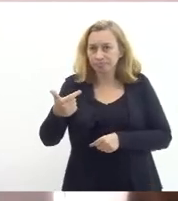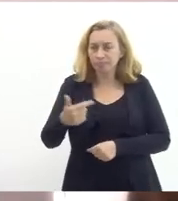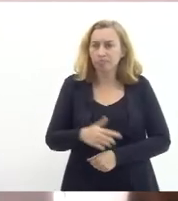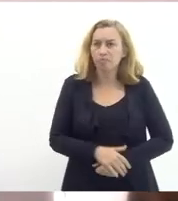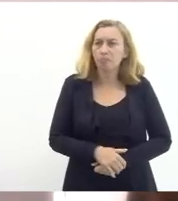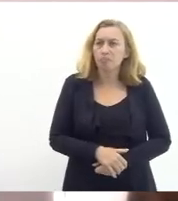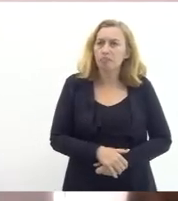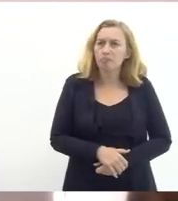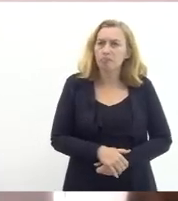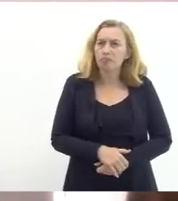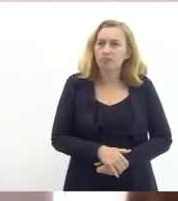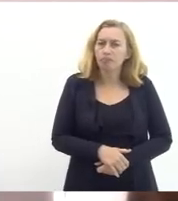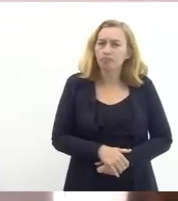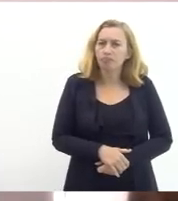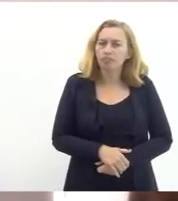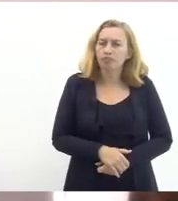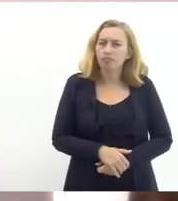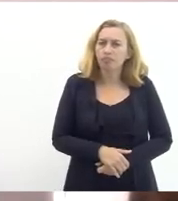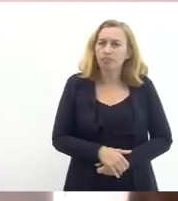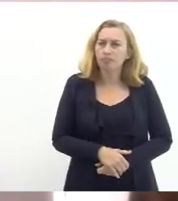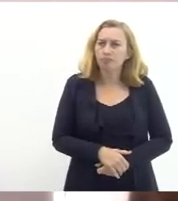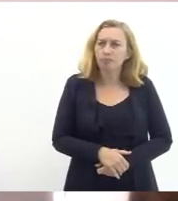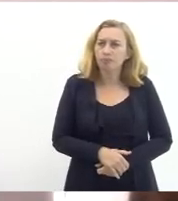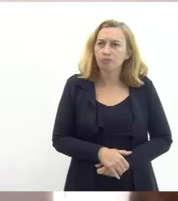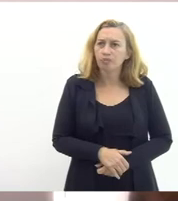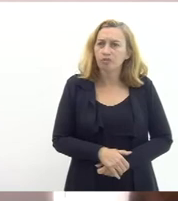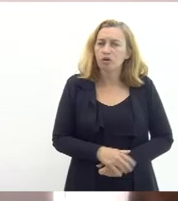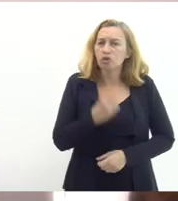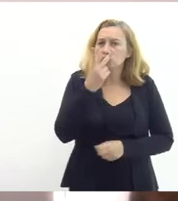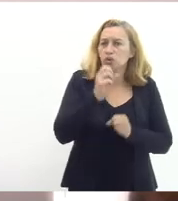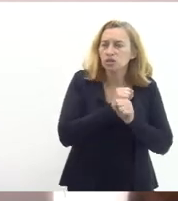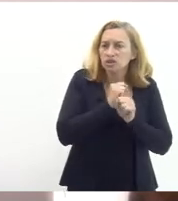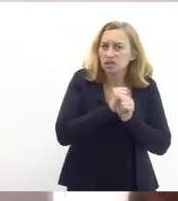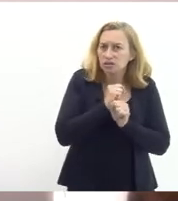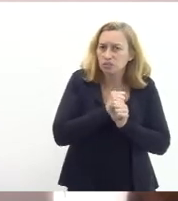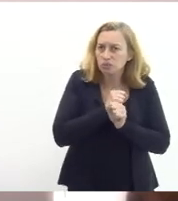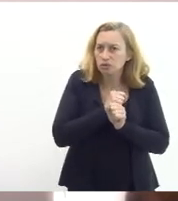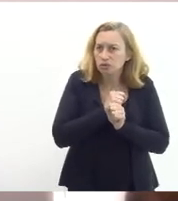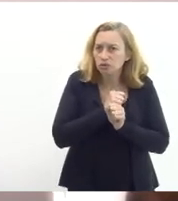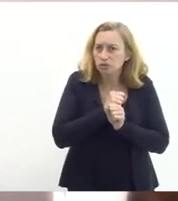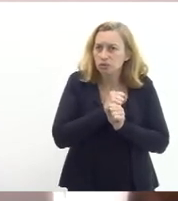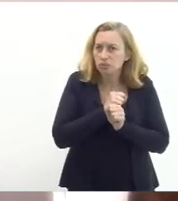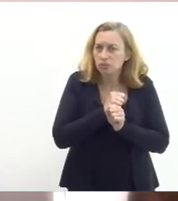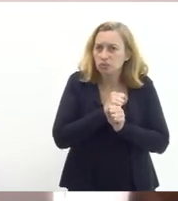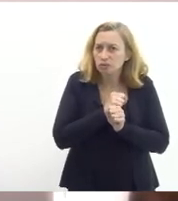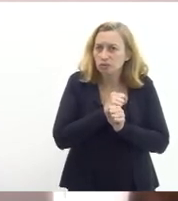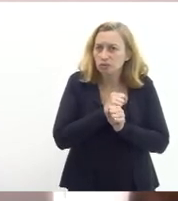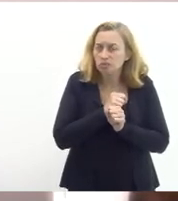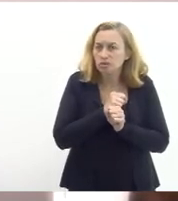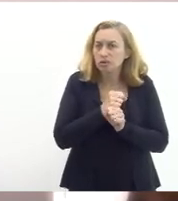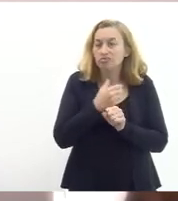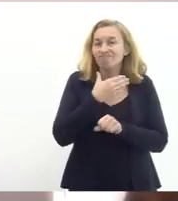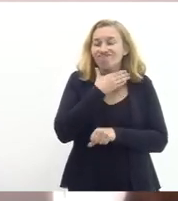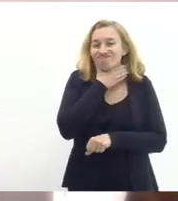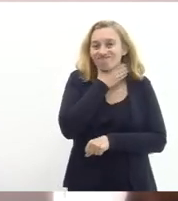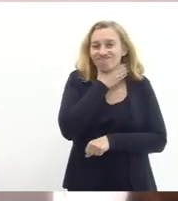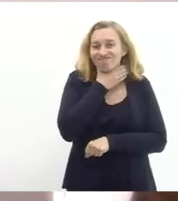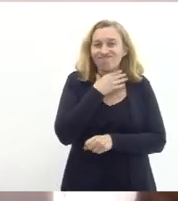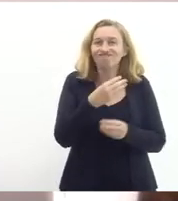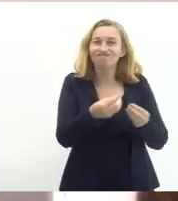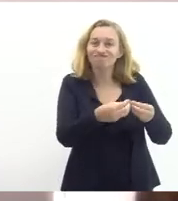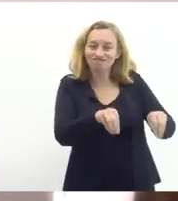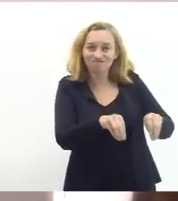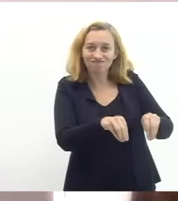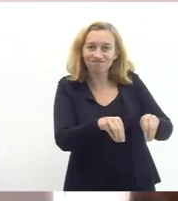que sucede dois anos letivos gravissimamente comprometidos nas redes